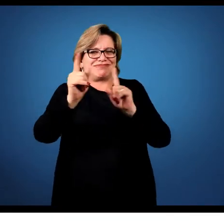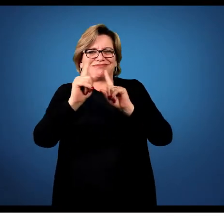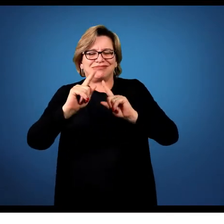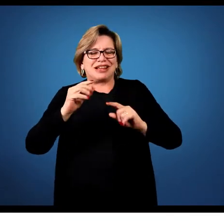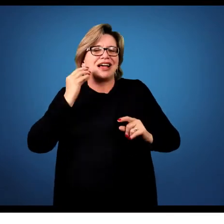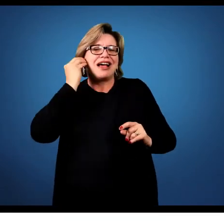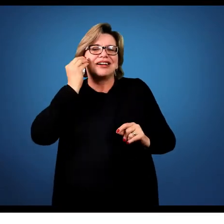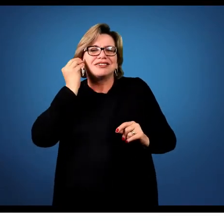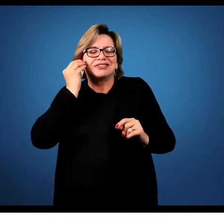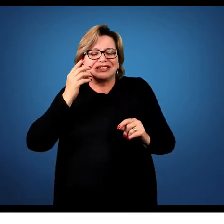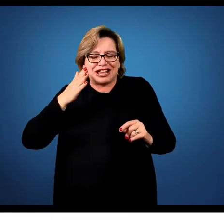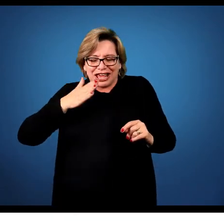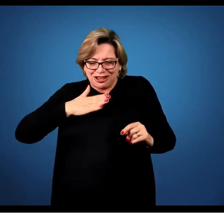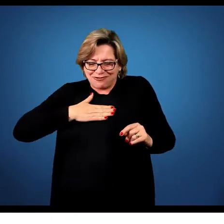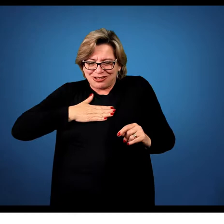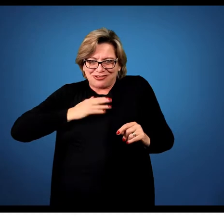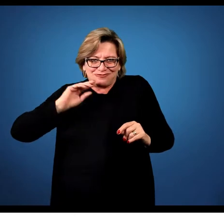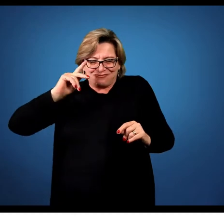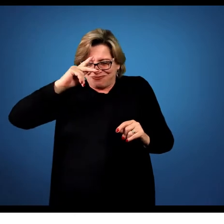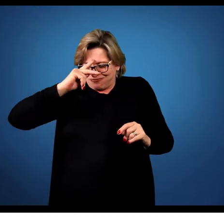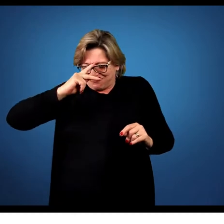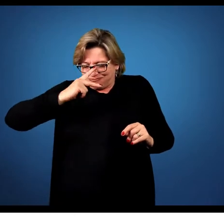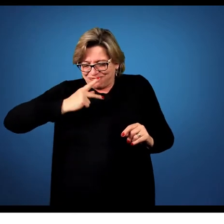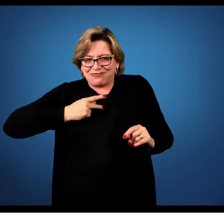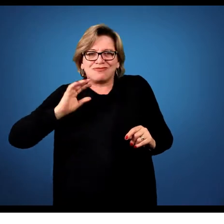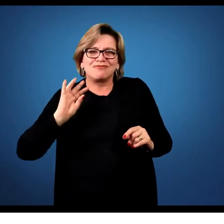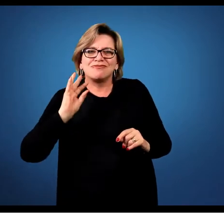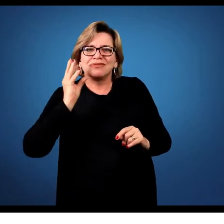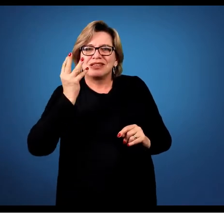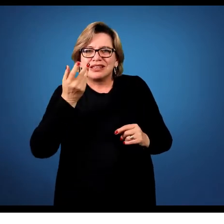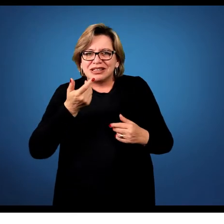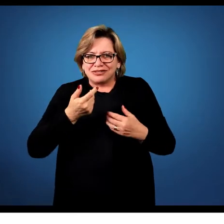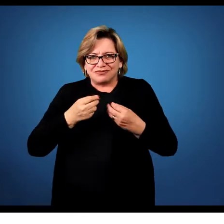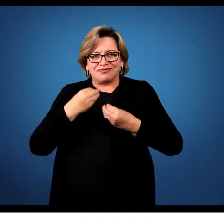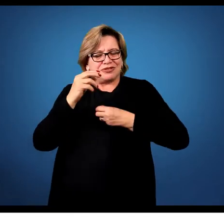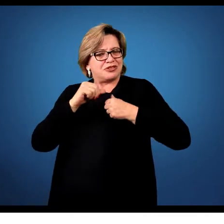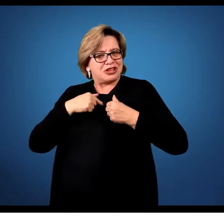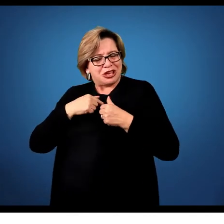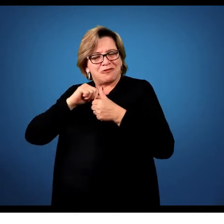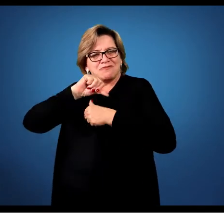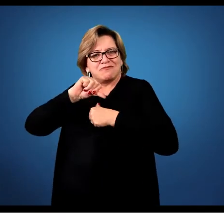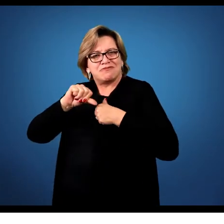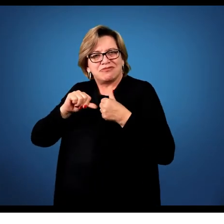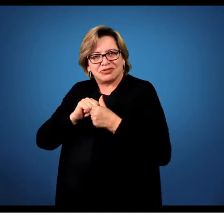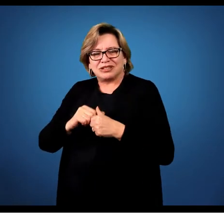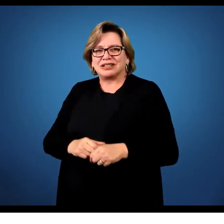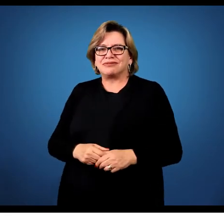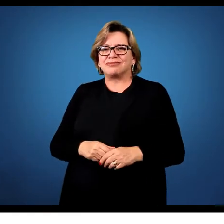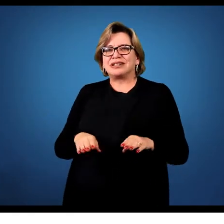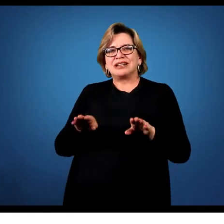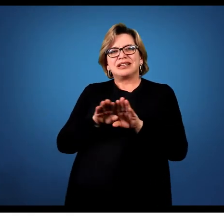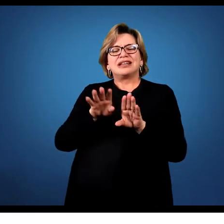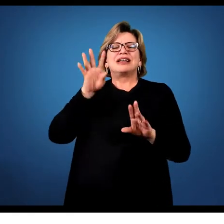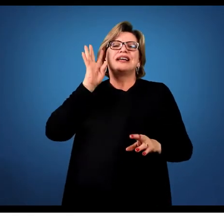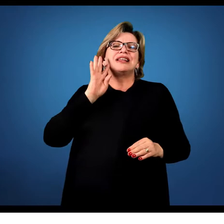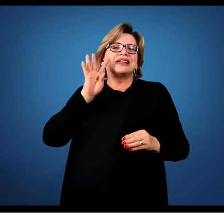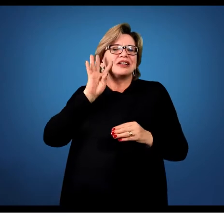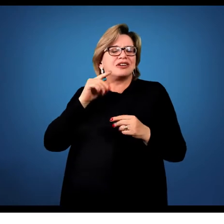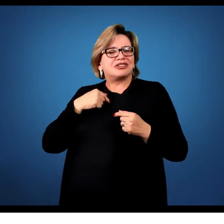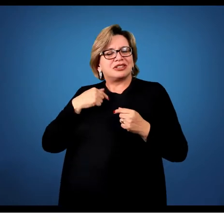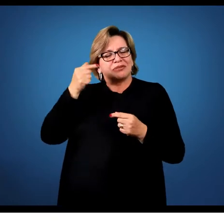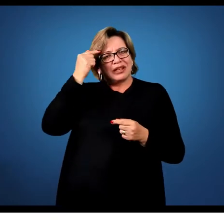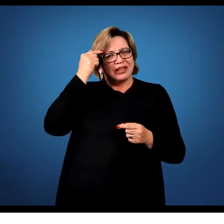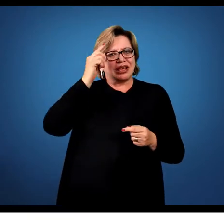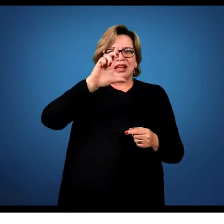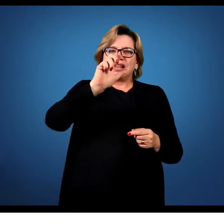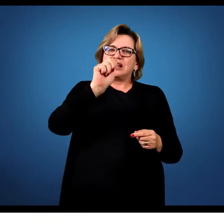é algo que me acontece, é algo que me toca e que me transforma. É legal a gente fazer uma relação do Larossa muito com essa